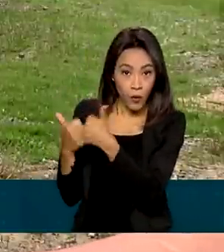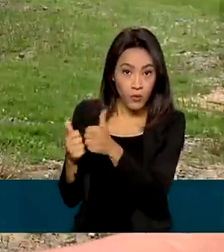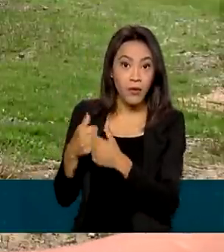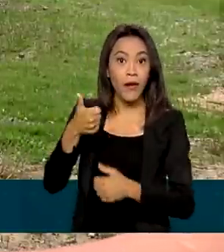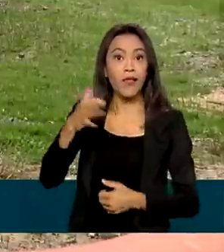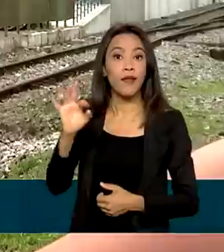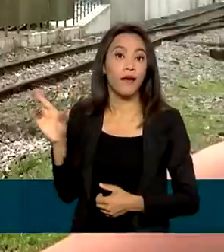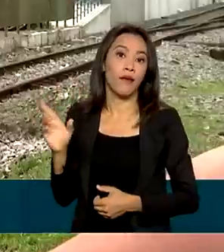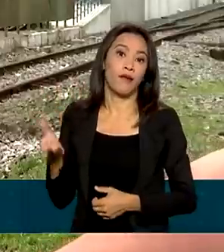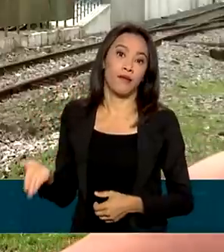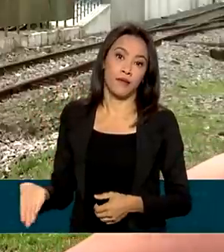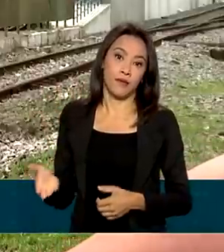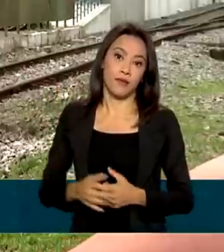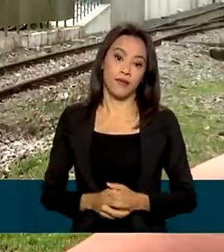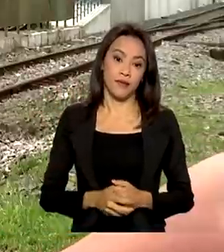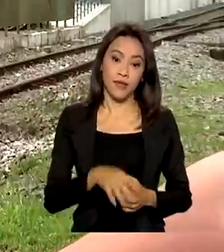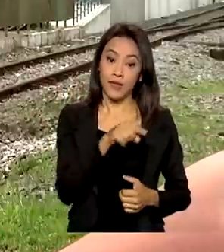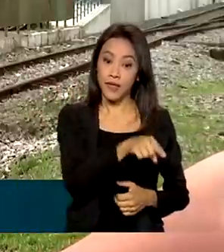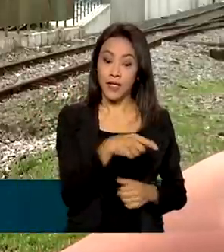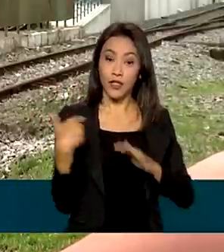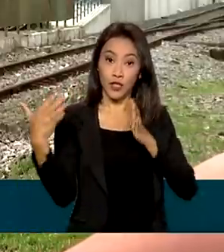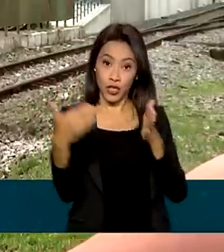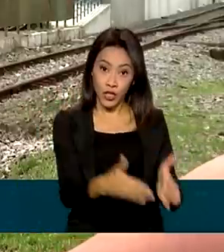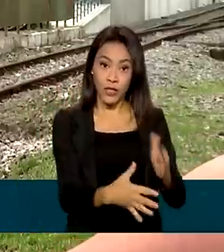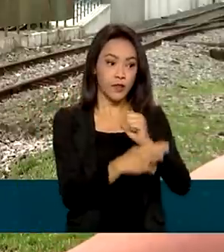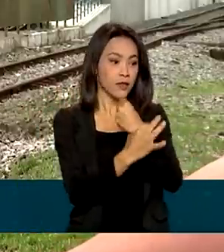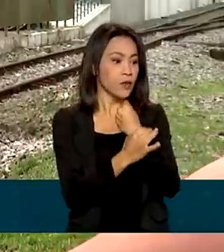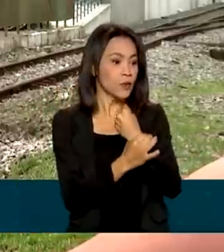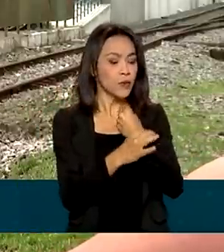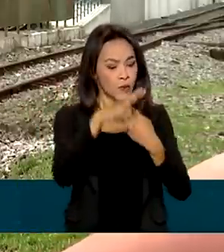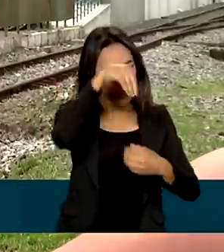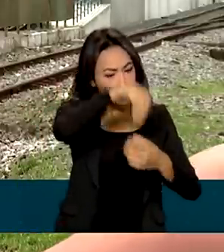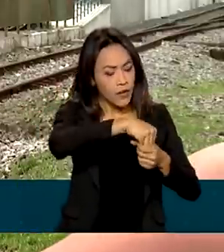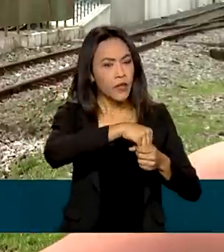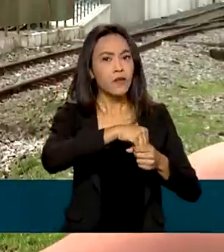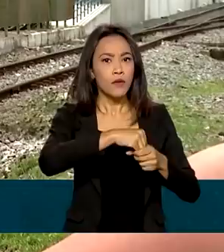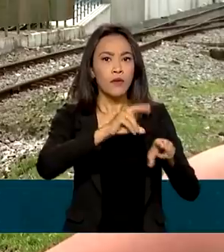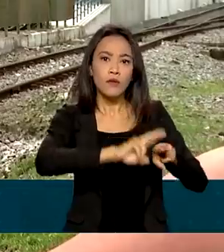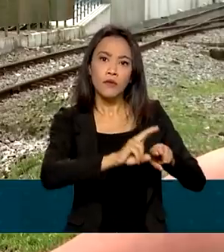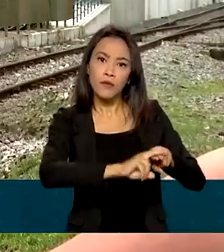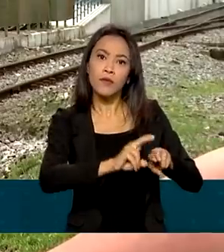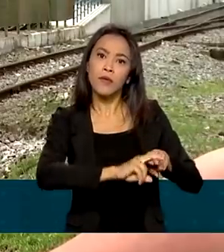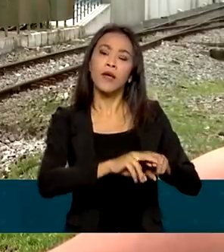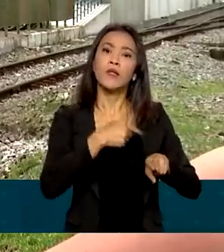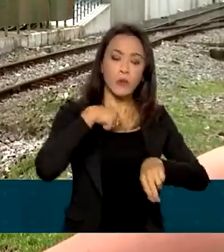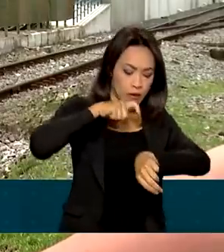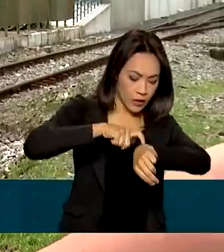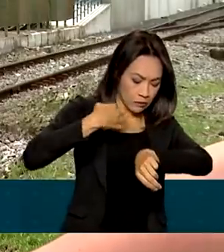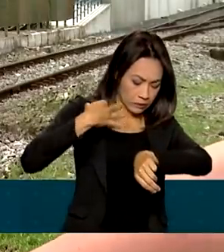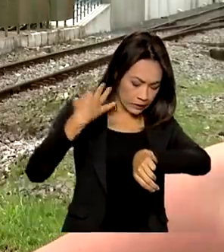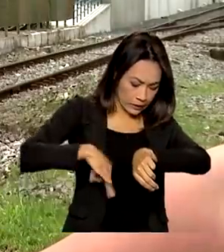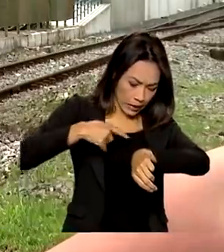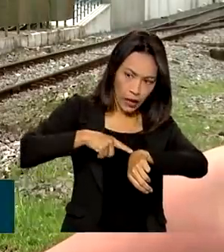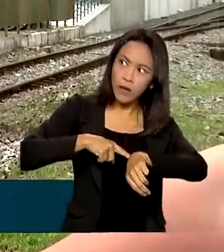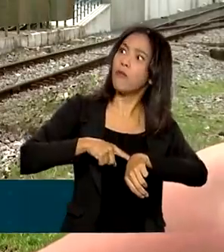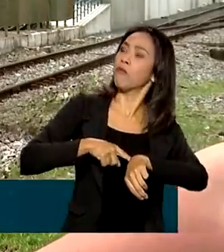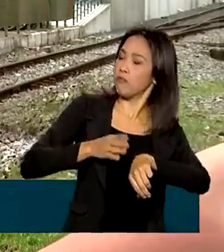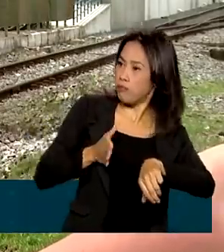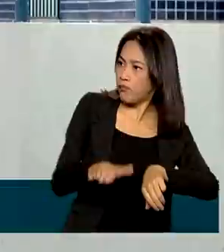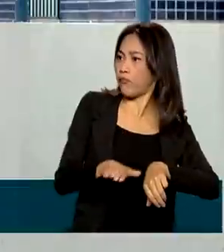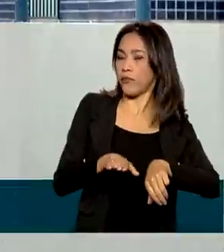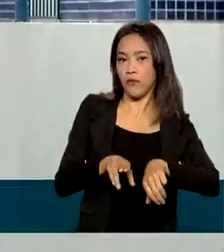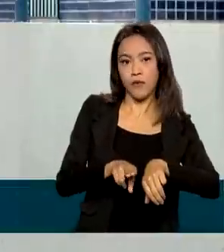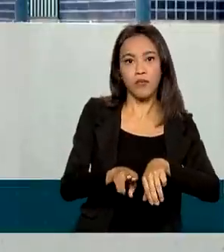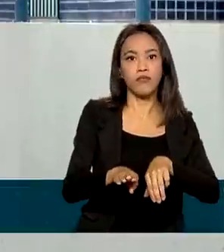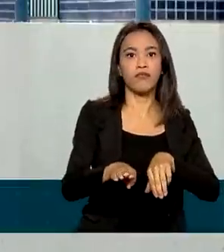seria R$,00. No trem, você chega na estação, se sente seguro lá dentro, e você tem o tempo certinho que você vai sair e o tempo certinho que você vai